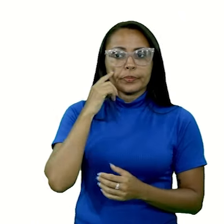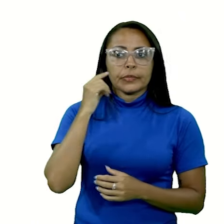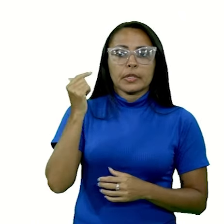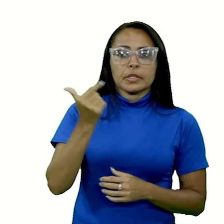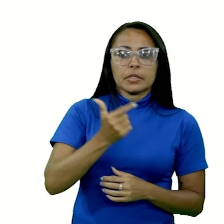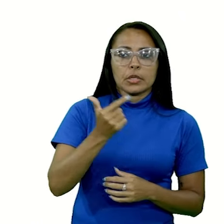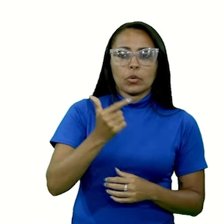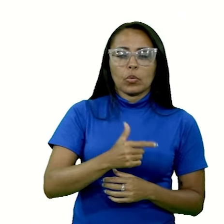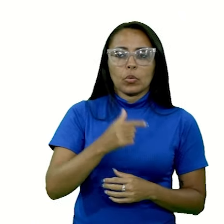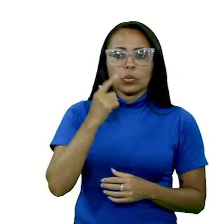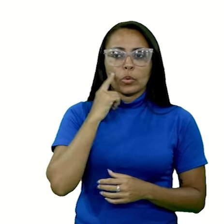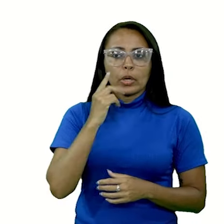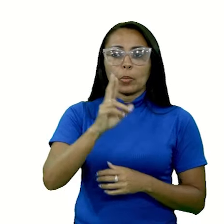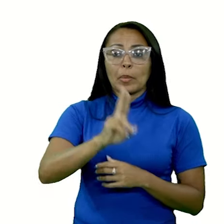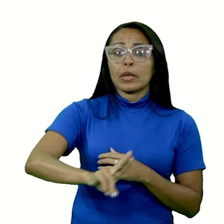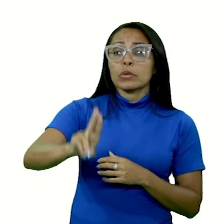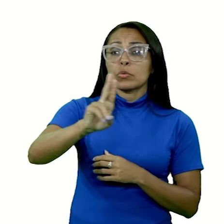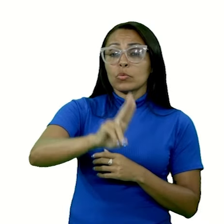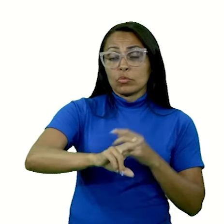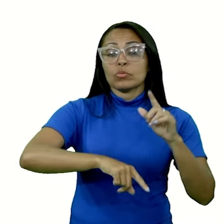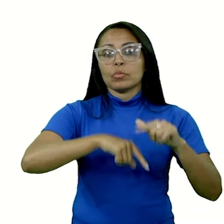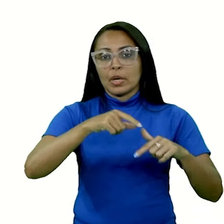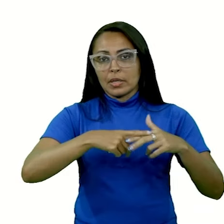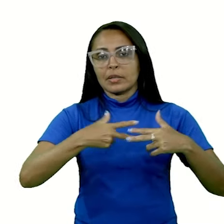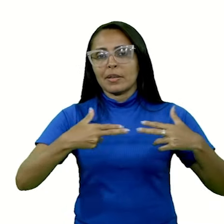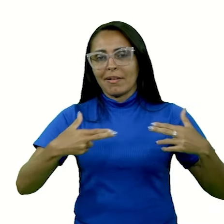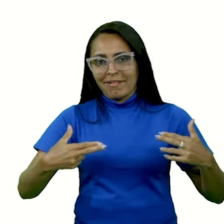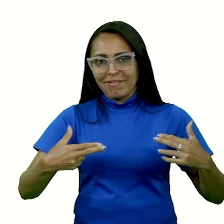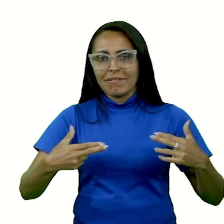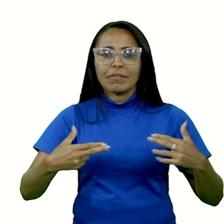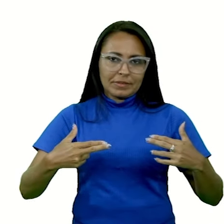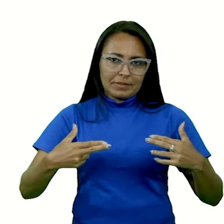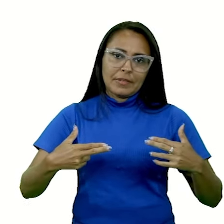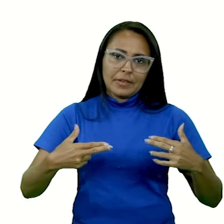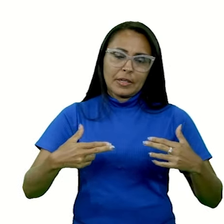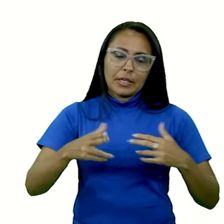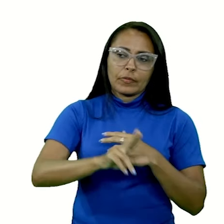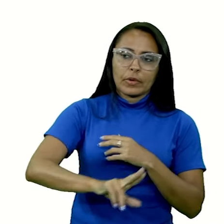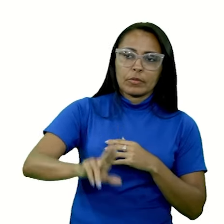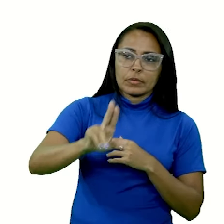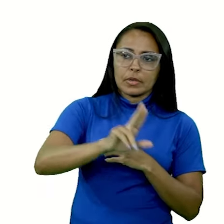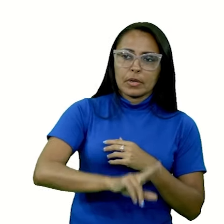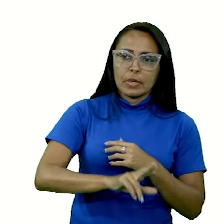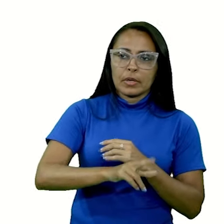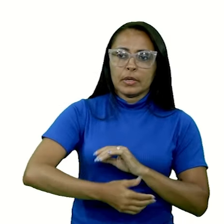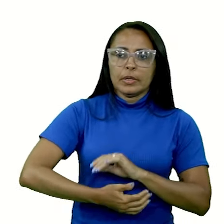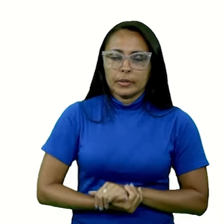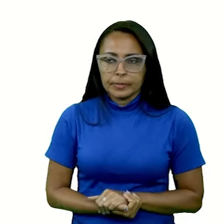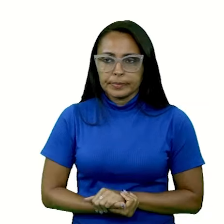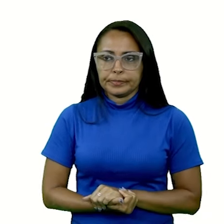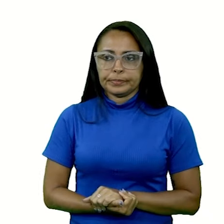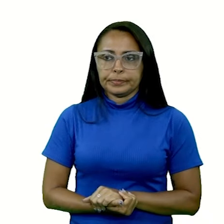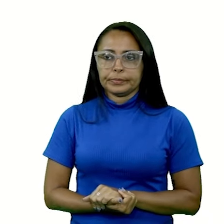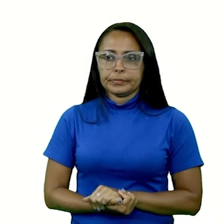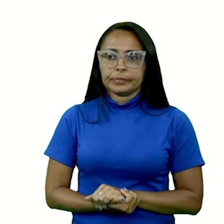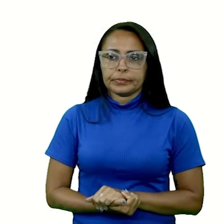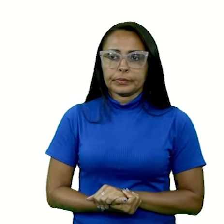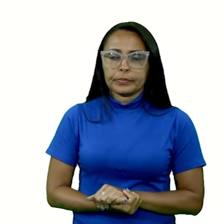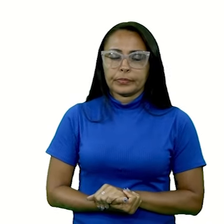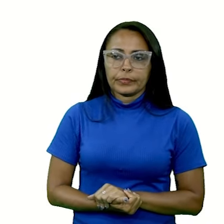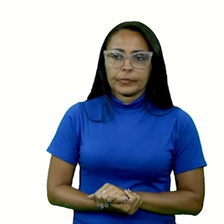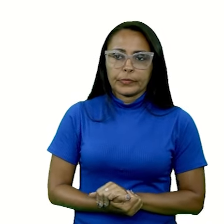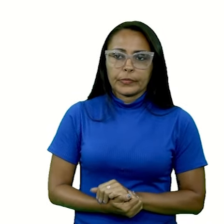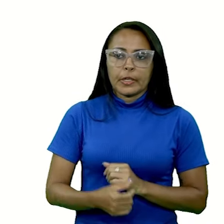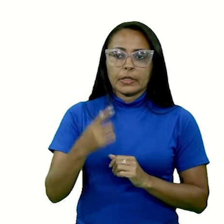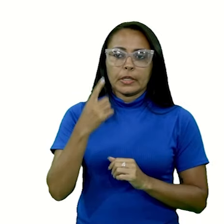apoio, manuseio de materiais, os equipamentos que deverão ser utilizados para a movimentação interna desses produtos. Embalagem